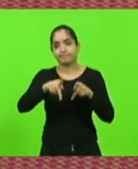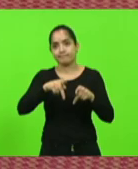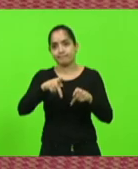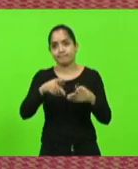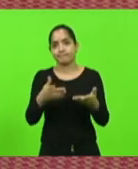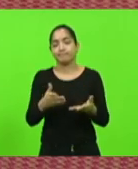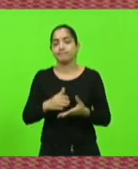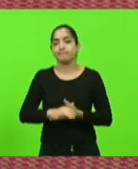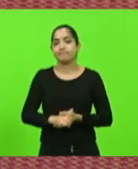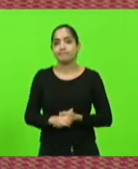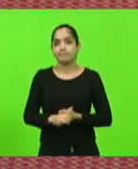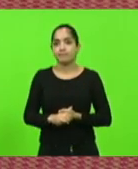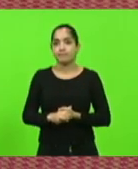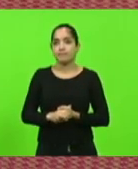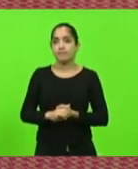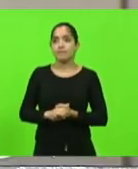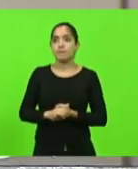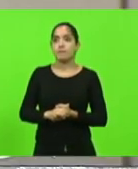isso, presidente.